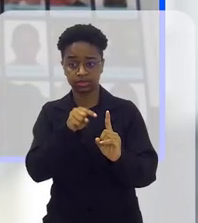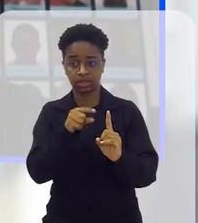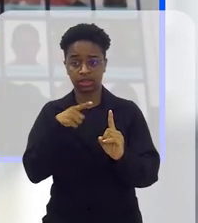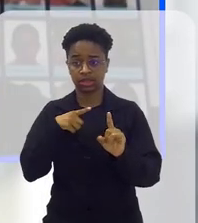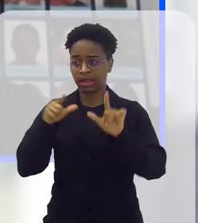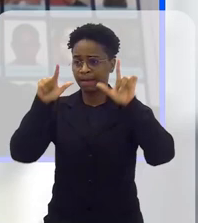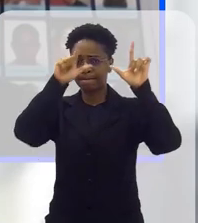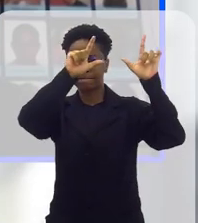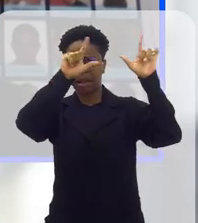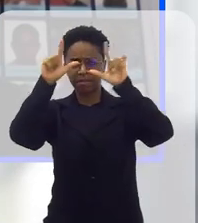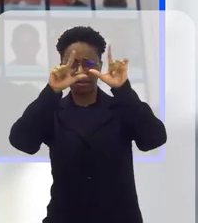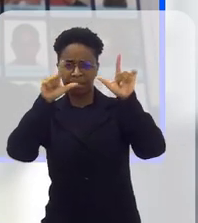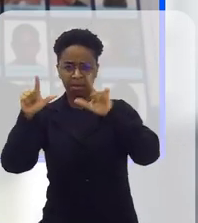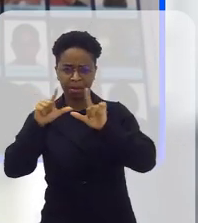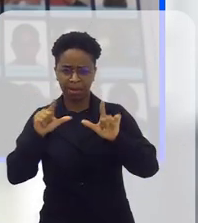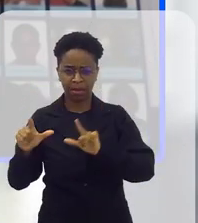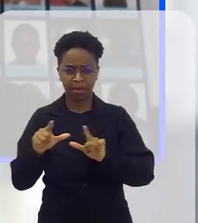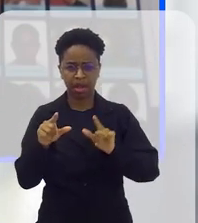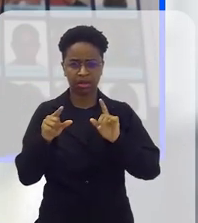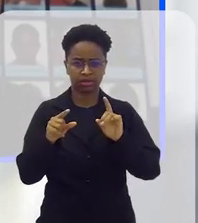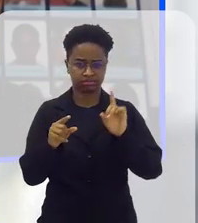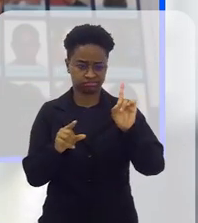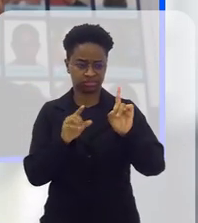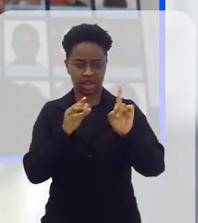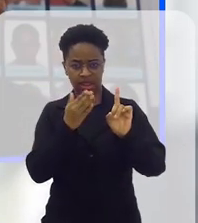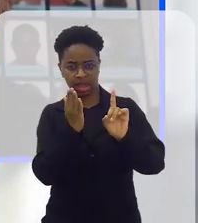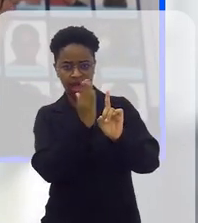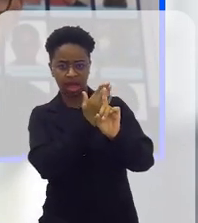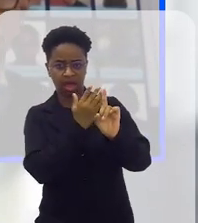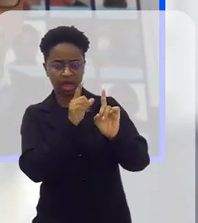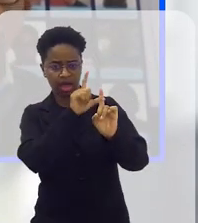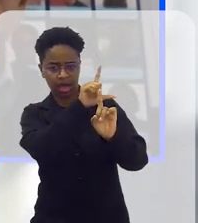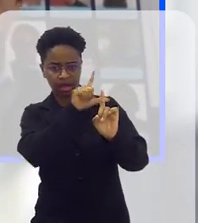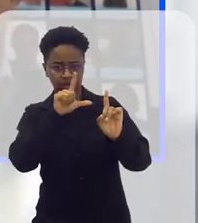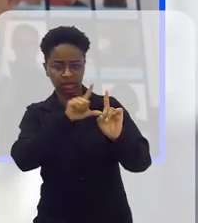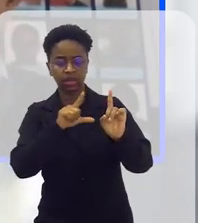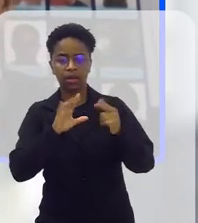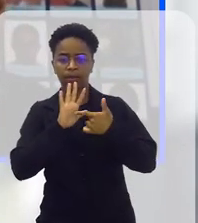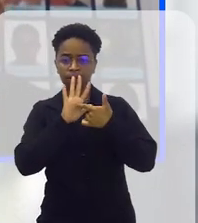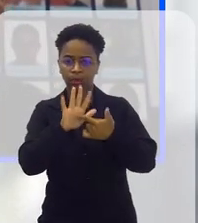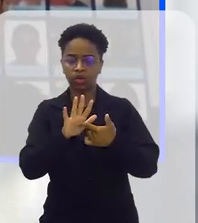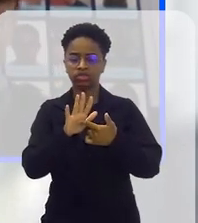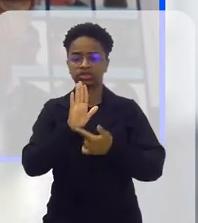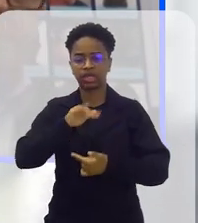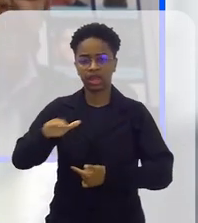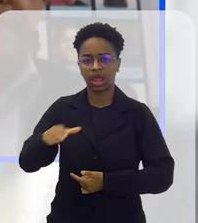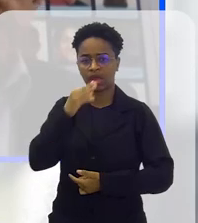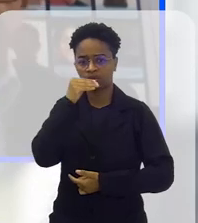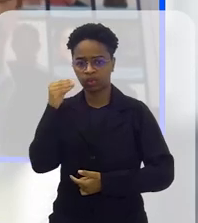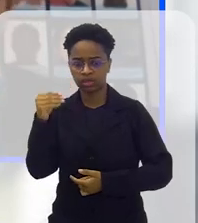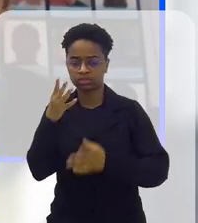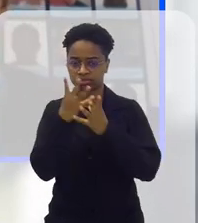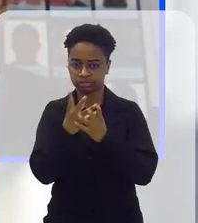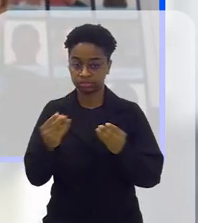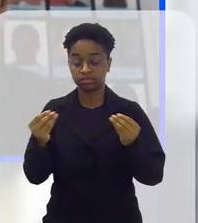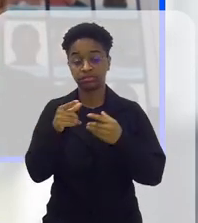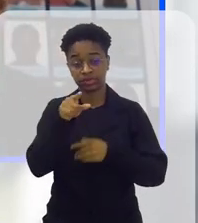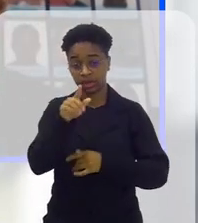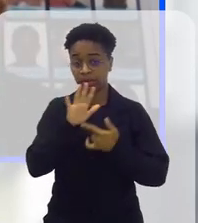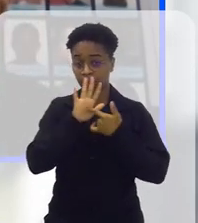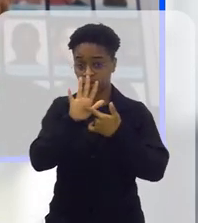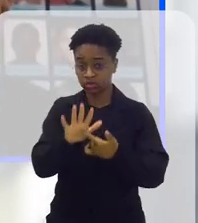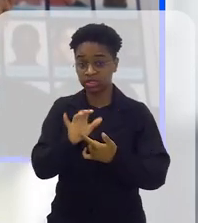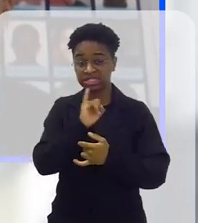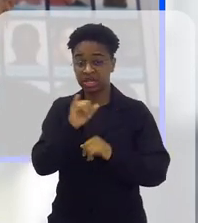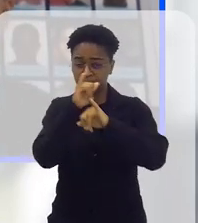Luizinho, atrás do senhor está com o painel do programa SOS, Crianças e Adolescentes Aparecidos. Então o senhor bem